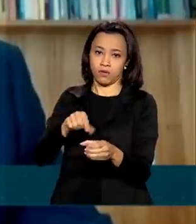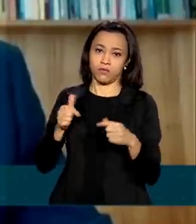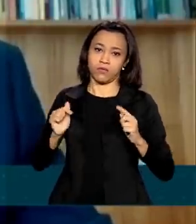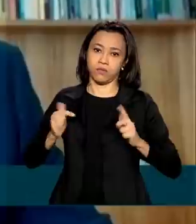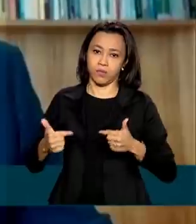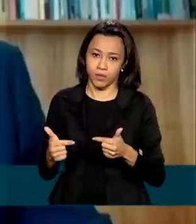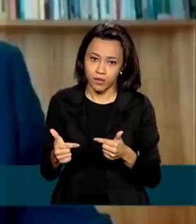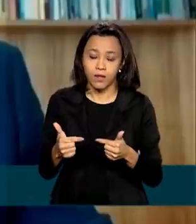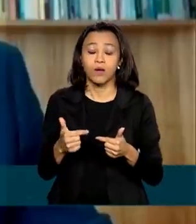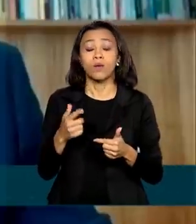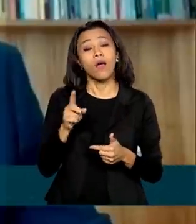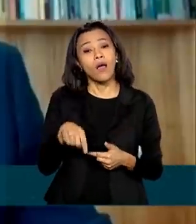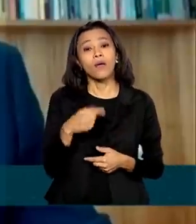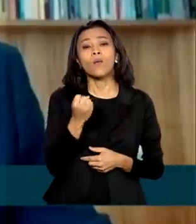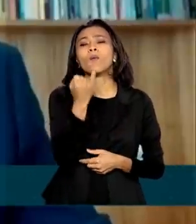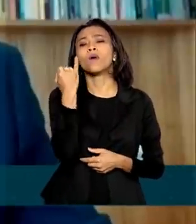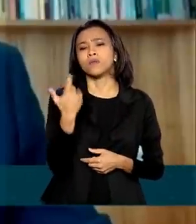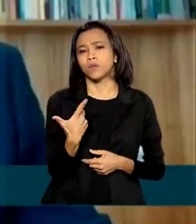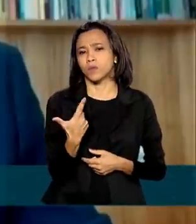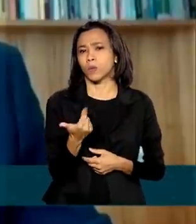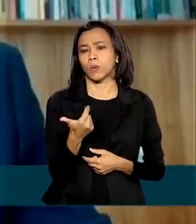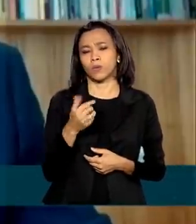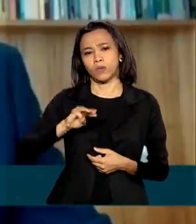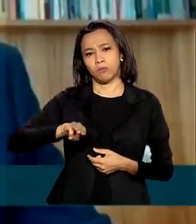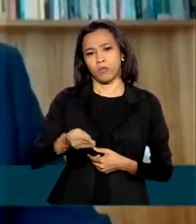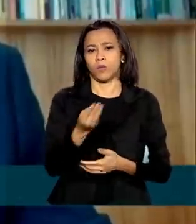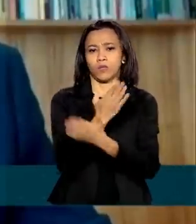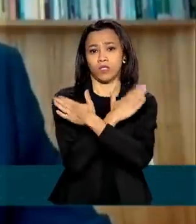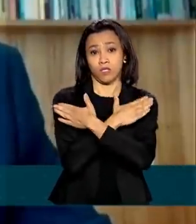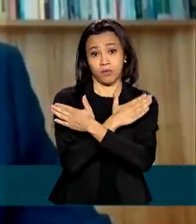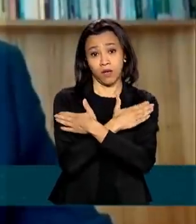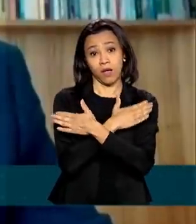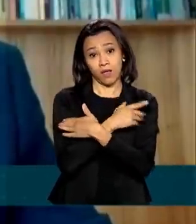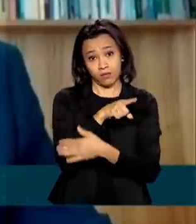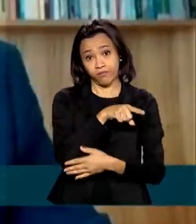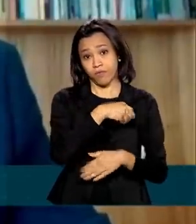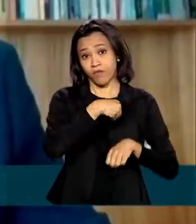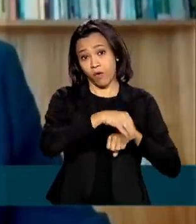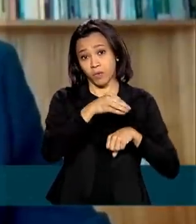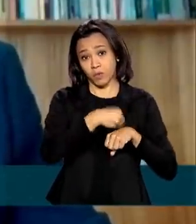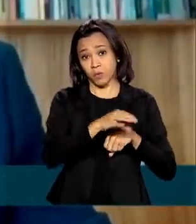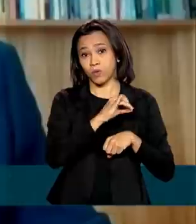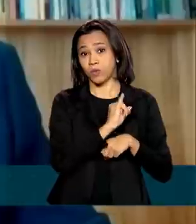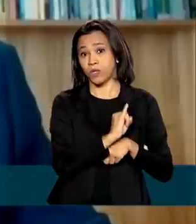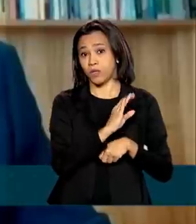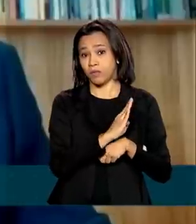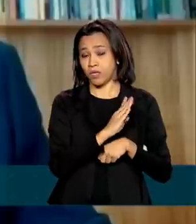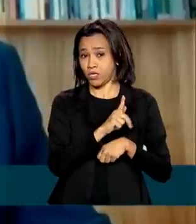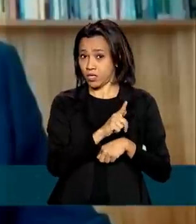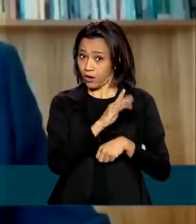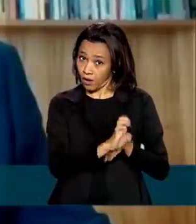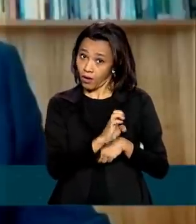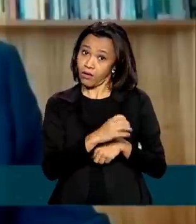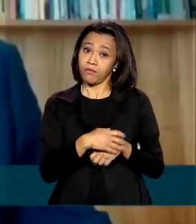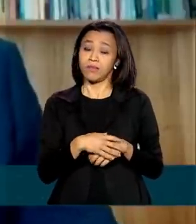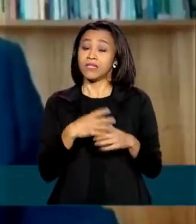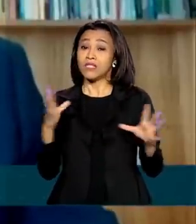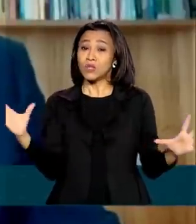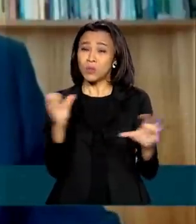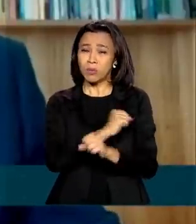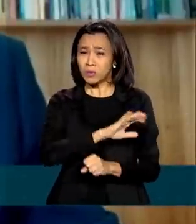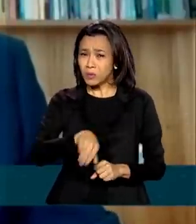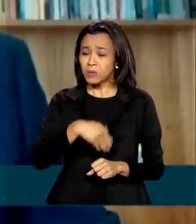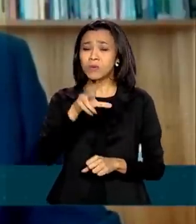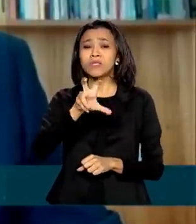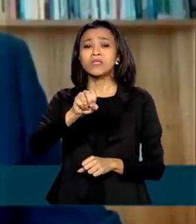São 12 milhões de desempregados pelos números do IBGE, mais 38 milhões de invisíveis. Então, são 50